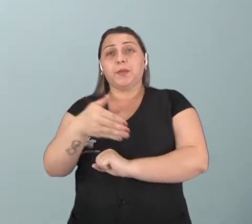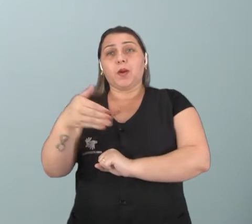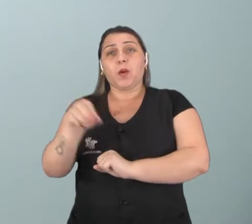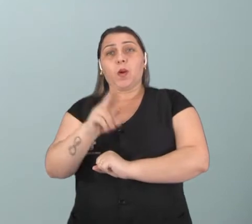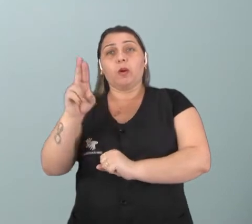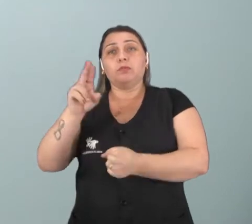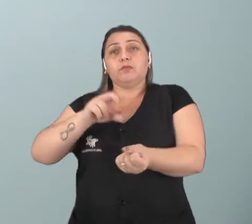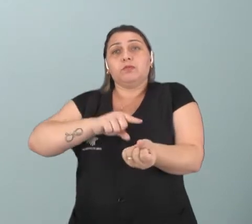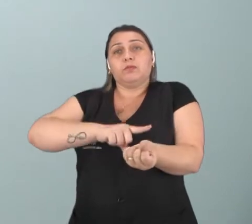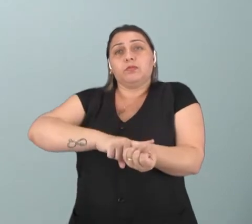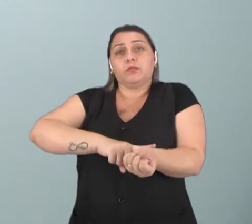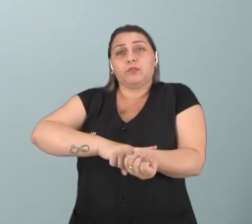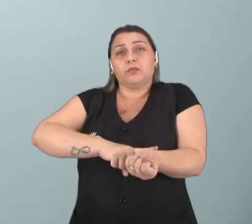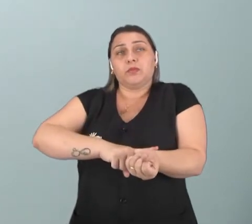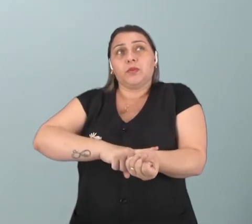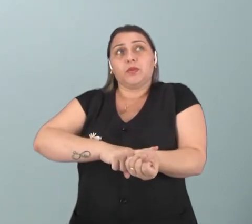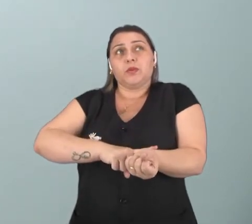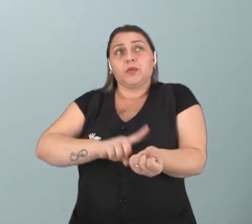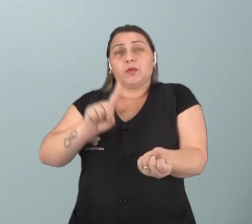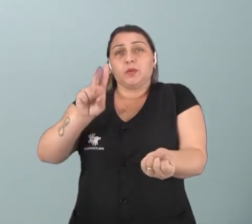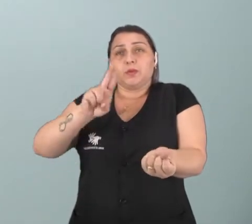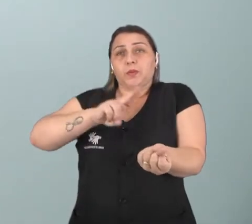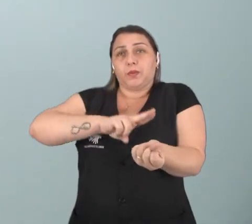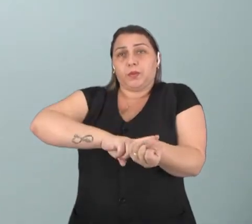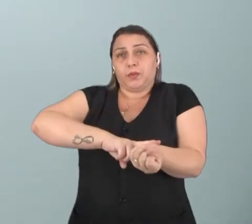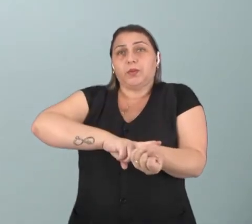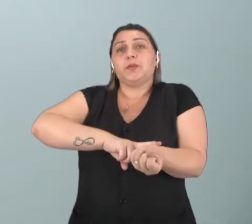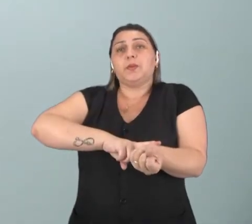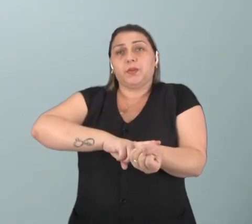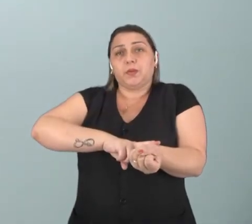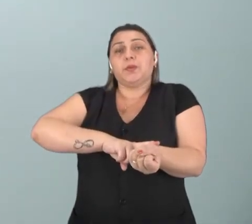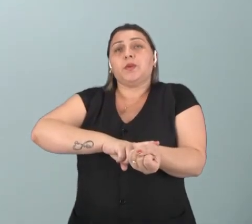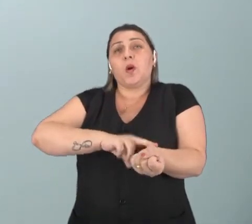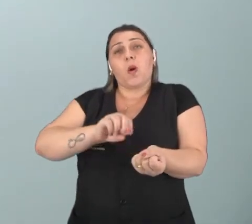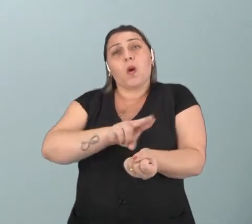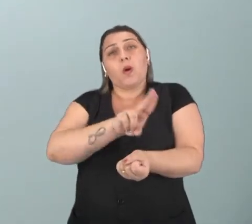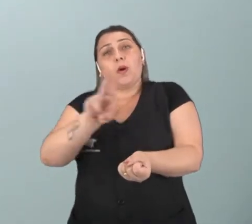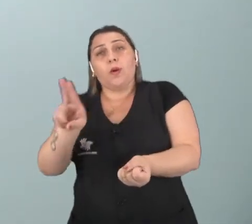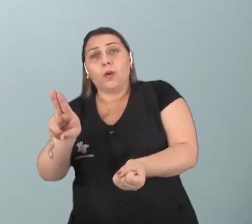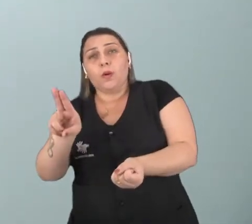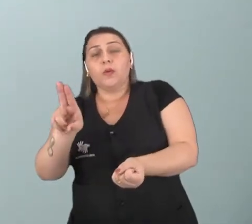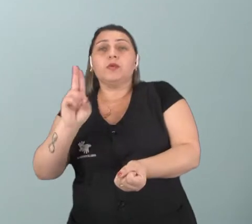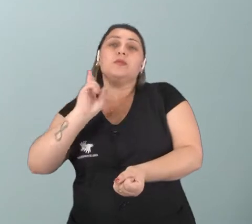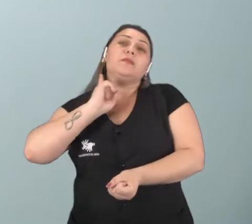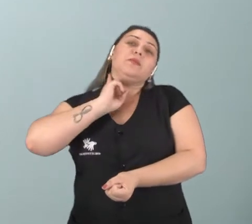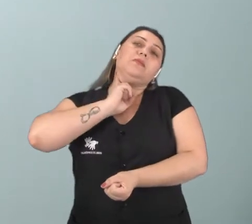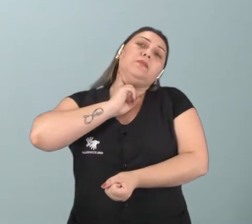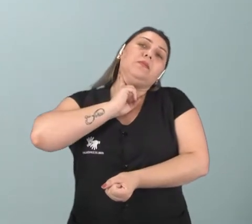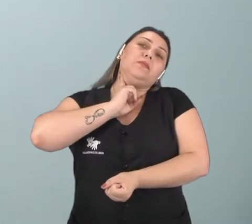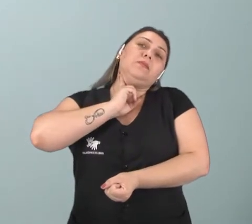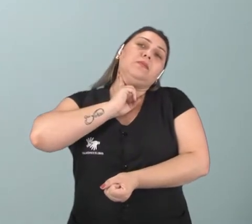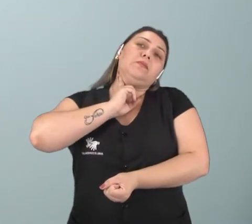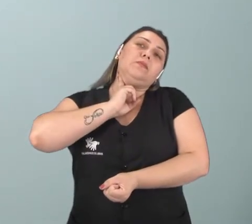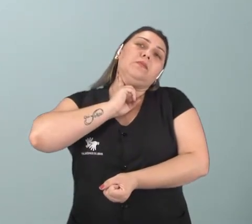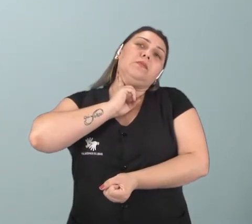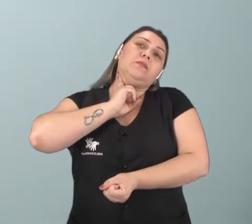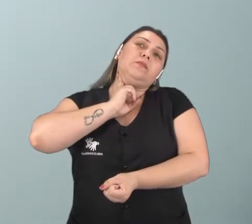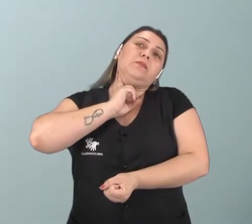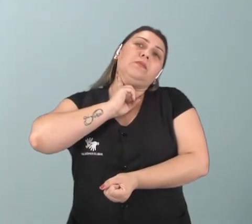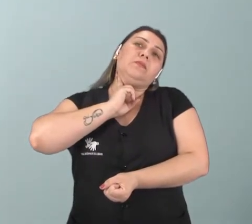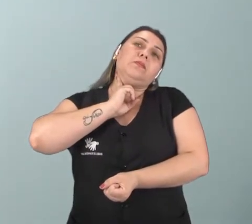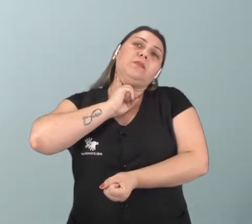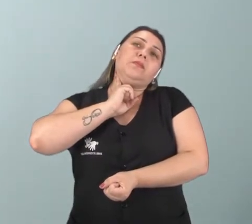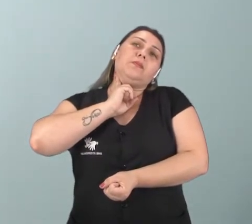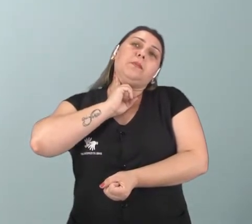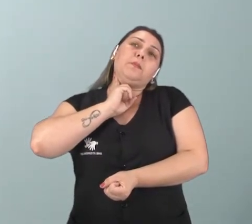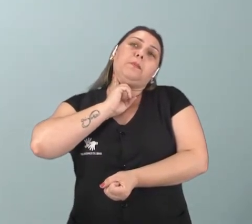ou pelo punho, com o dedo indicador e o anelar, ou no pescoço, né? Que é os locais